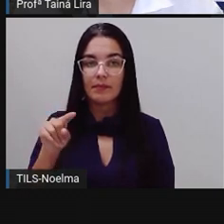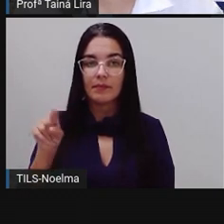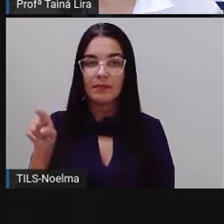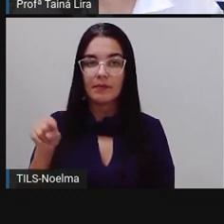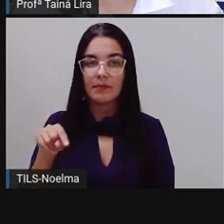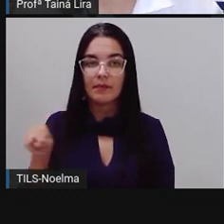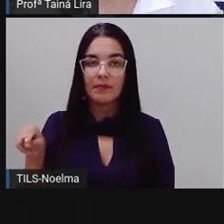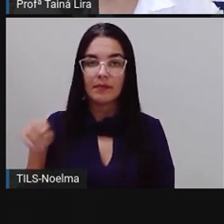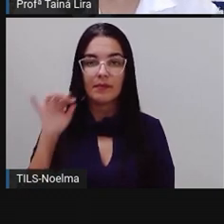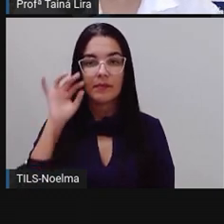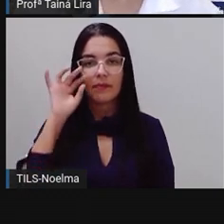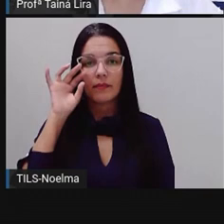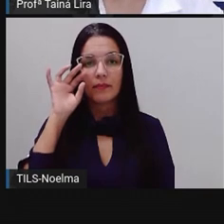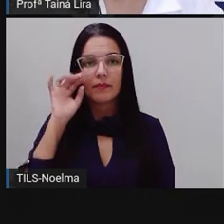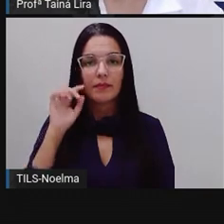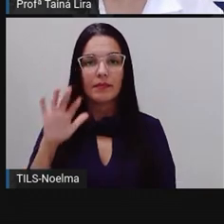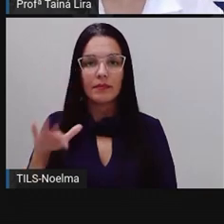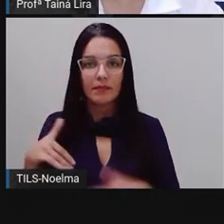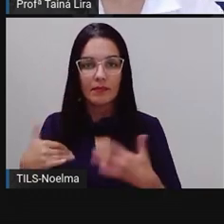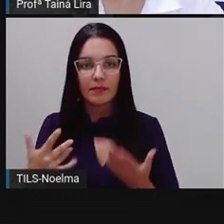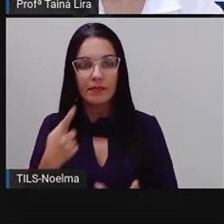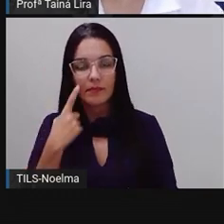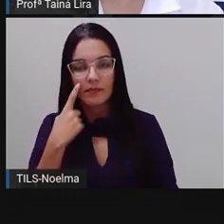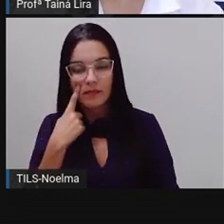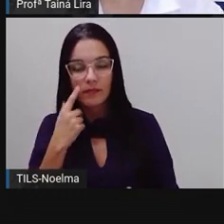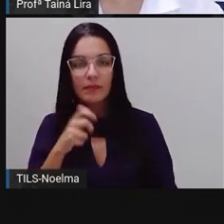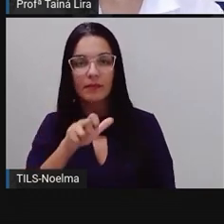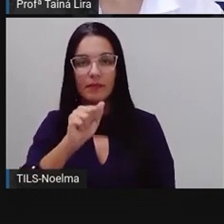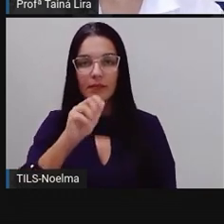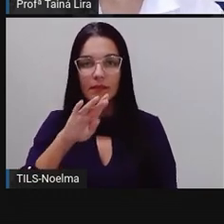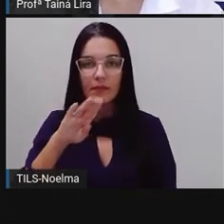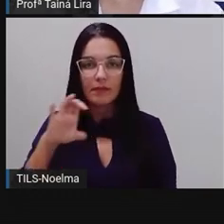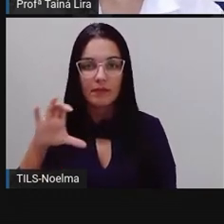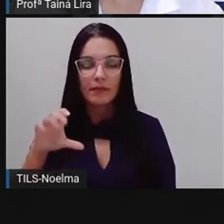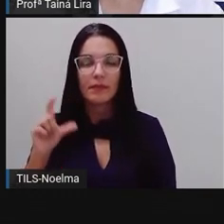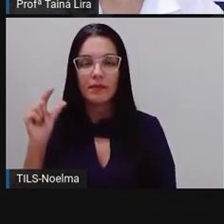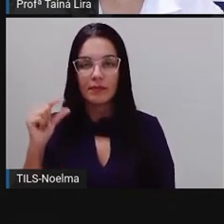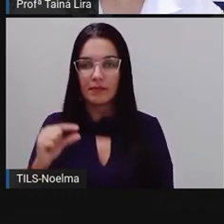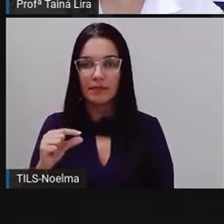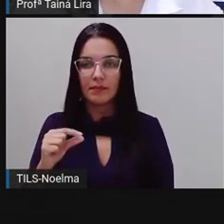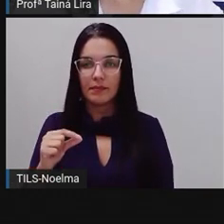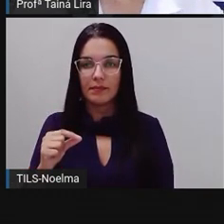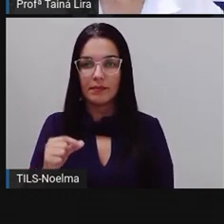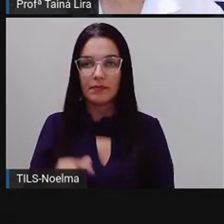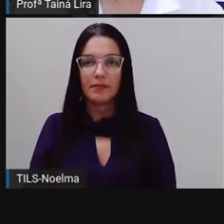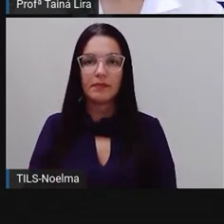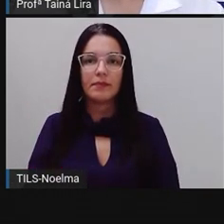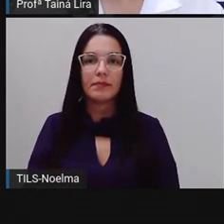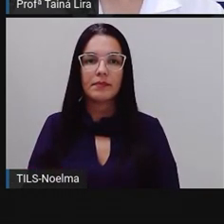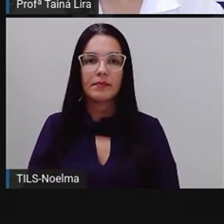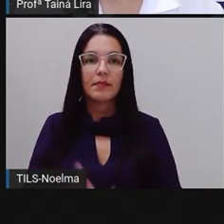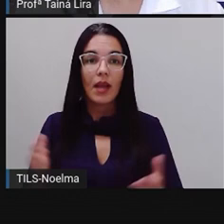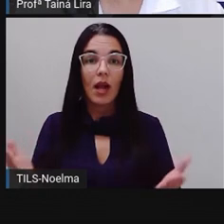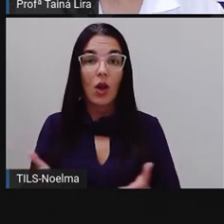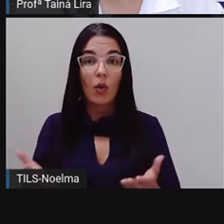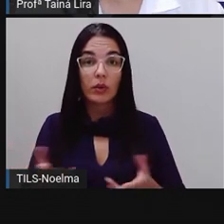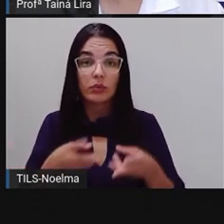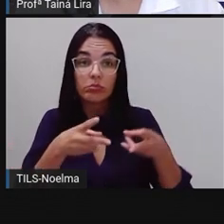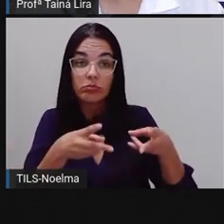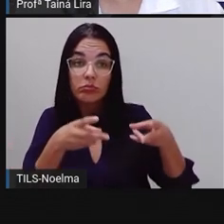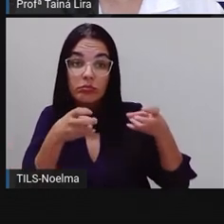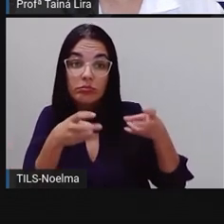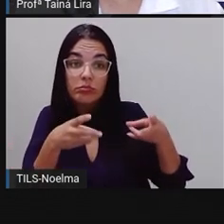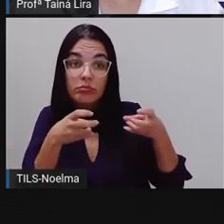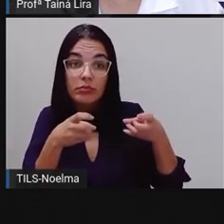e Z. Então, nosso alfabeto aí, cursivo minúsculo. Agora, olha lá,